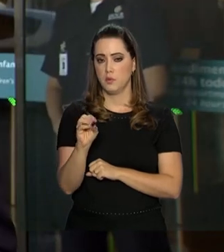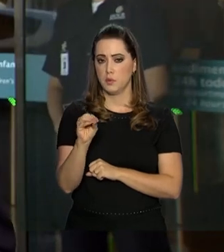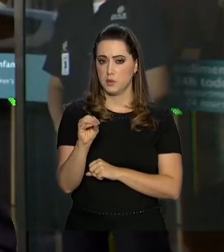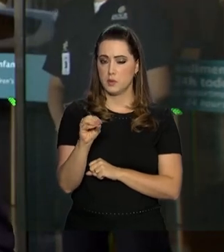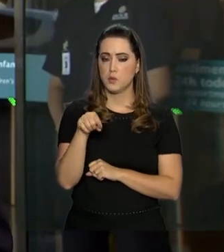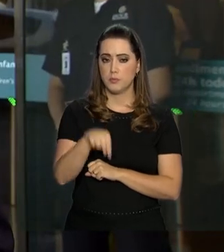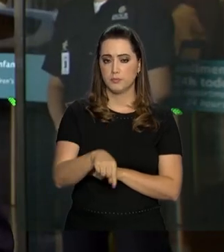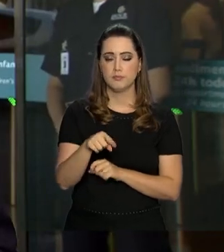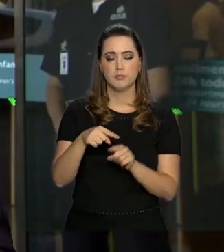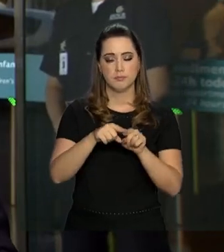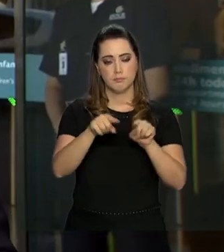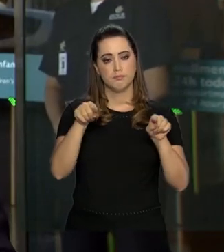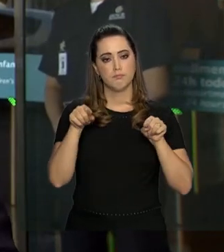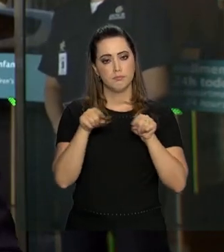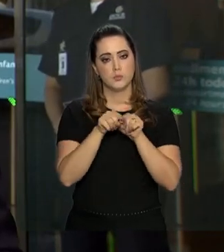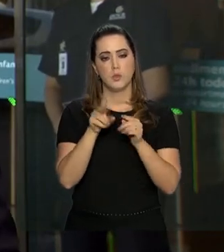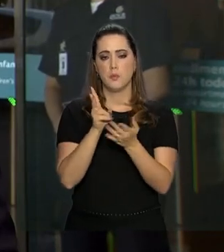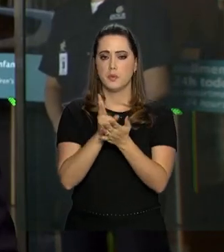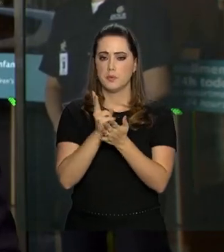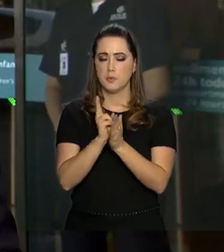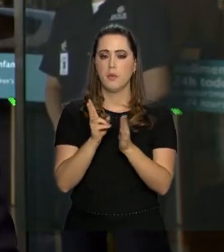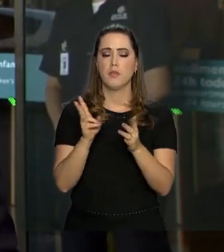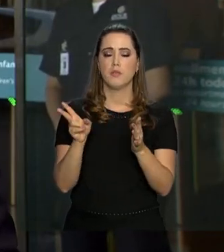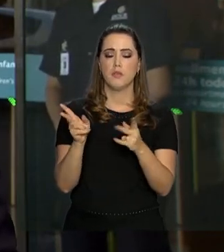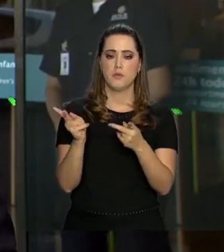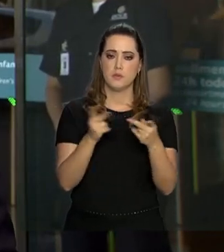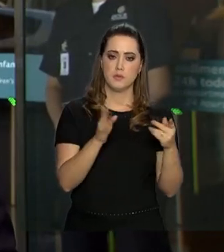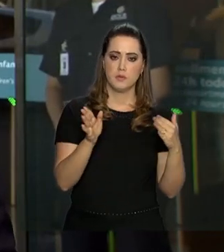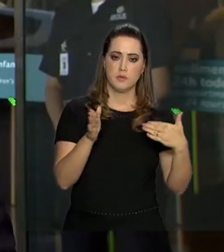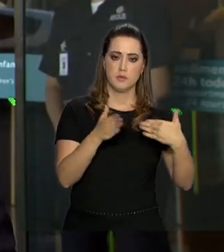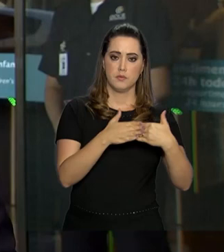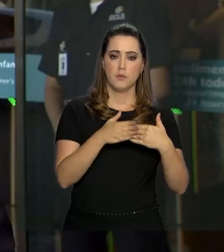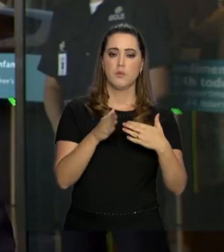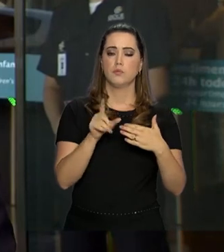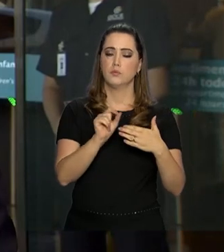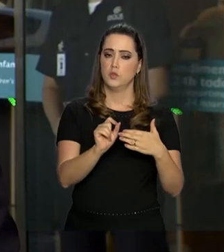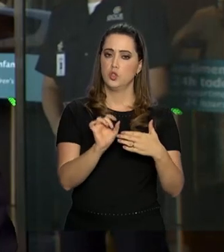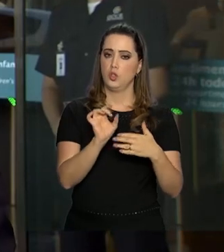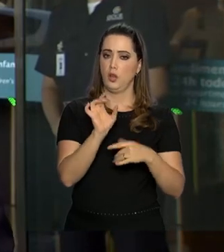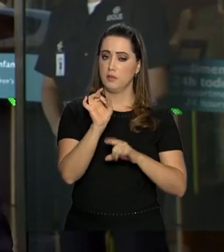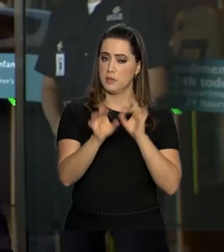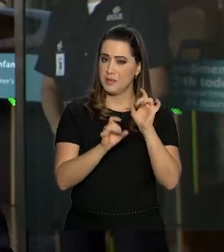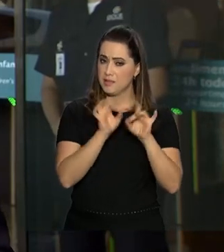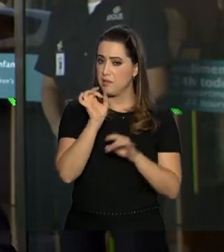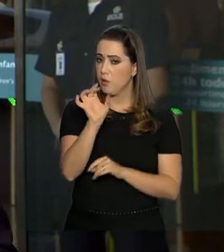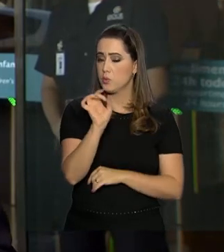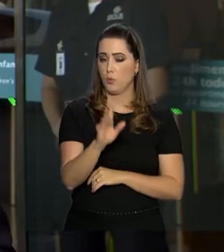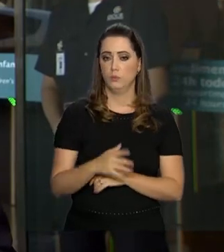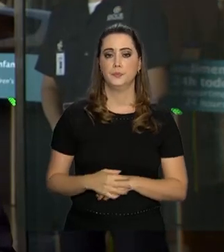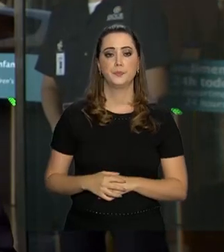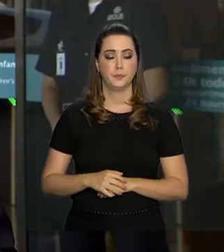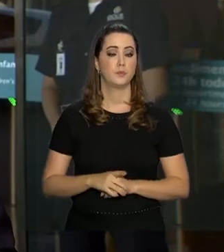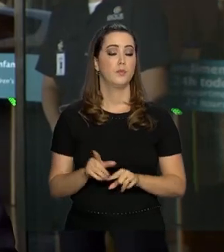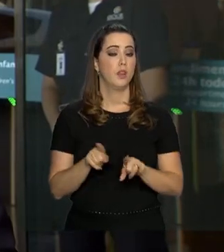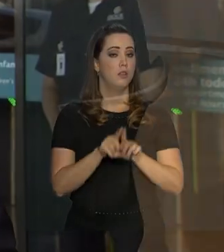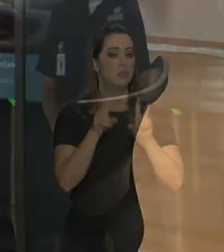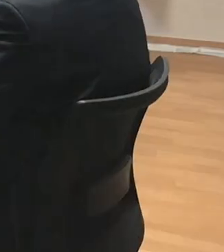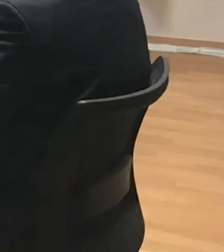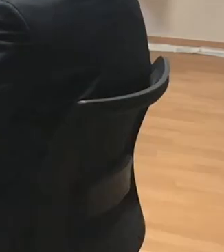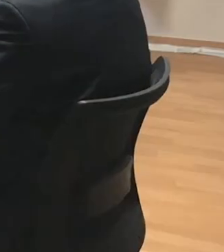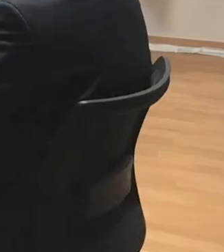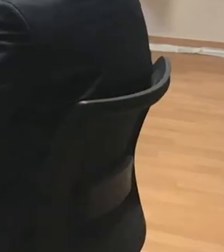aqui mesmo no hospital, embora as visitas continuem sendo restritas. Eles trataram de assuntos